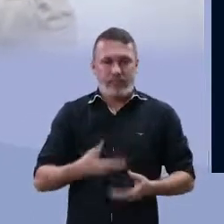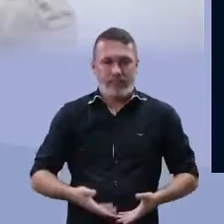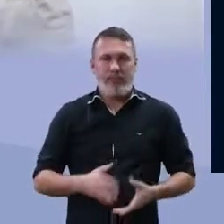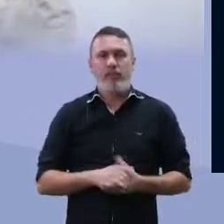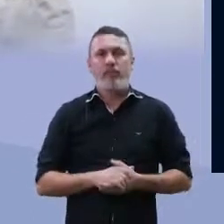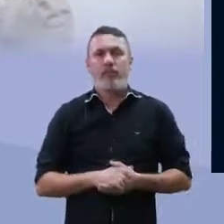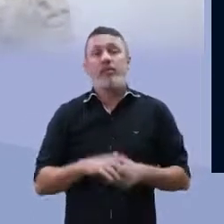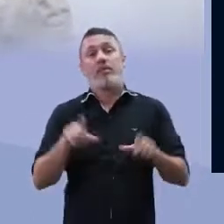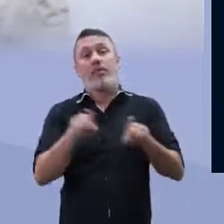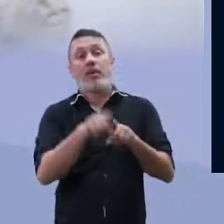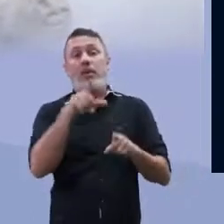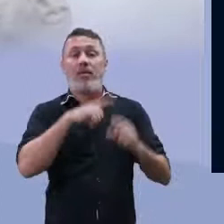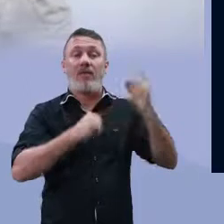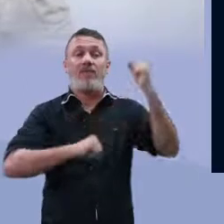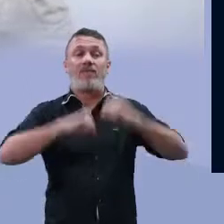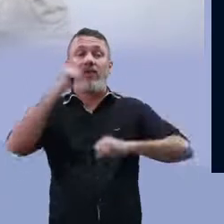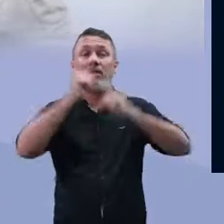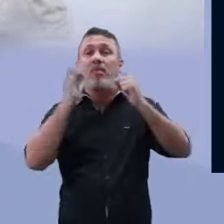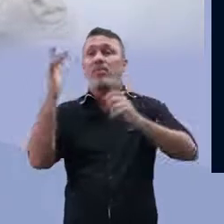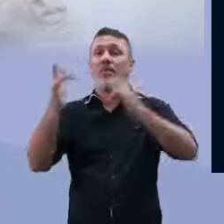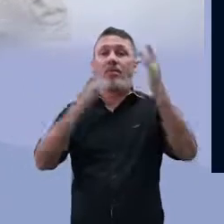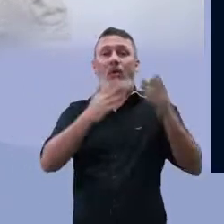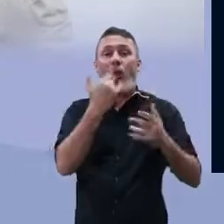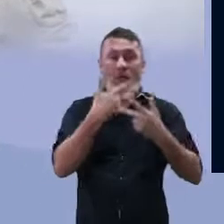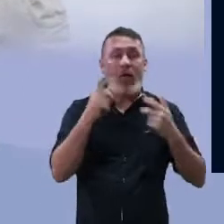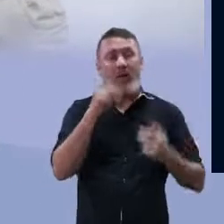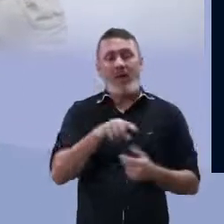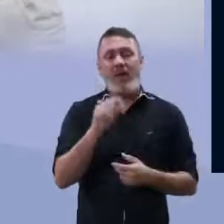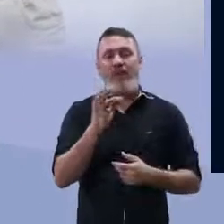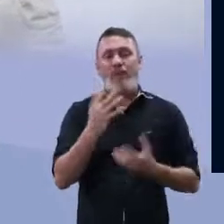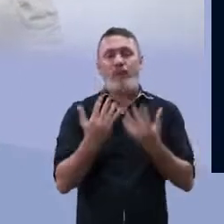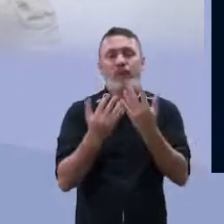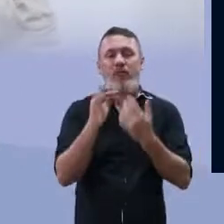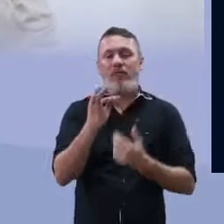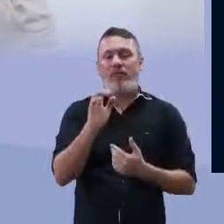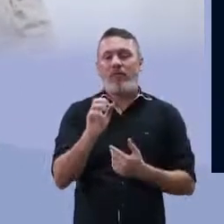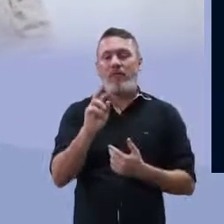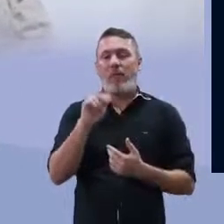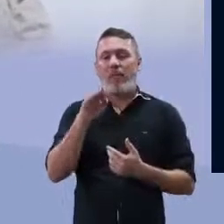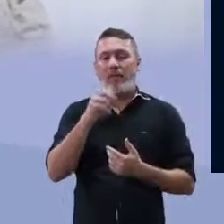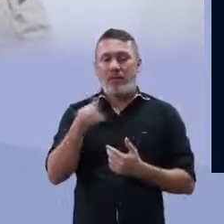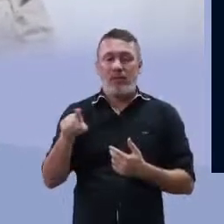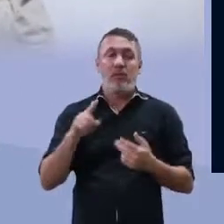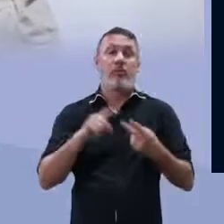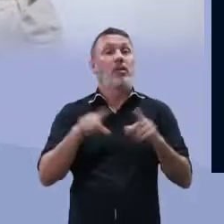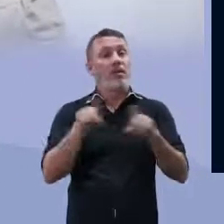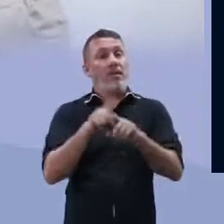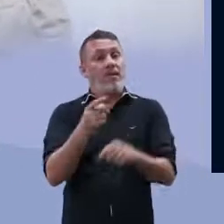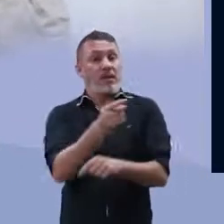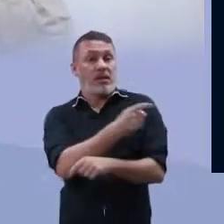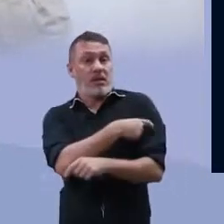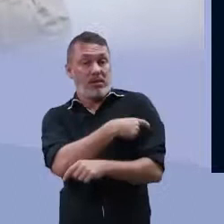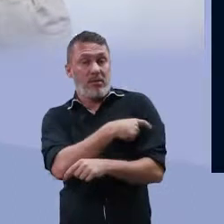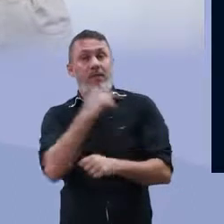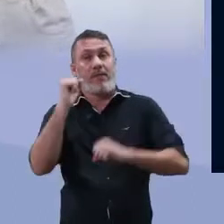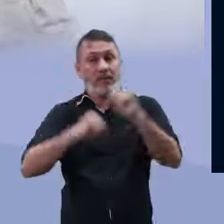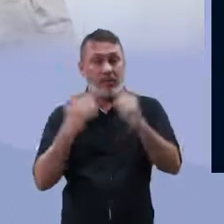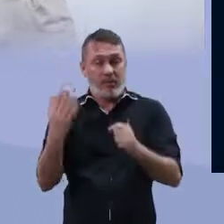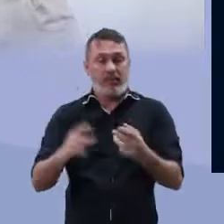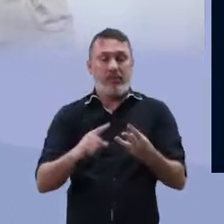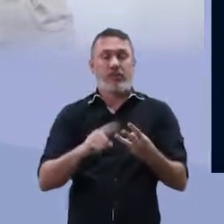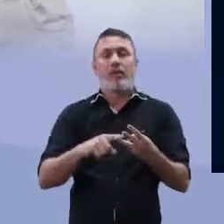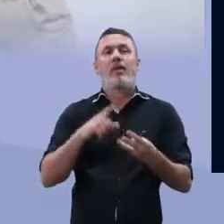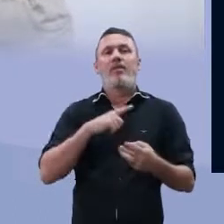Fazem parte da indústria alimentícia, através da fermentação. Através delas, podemos ter produção de vacinas.